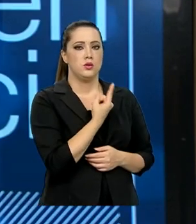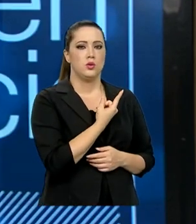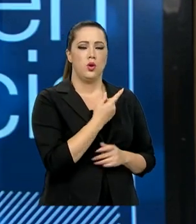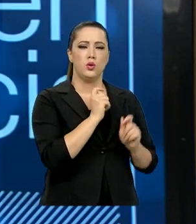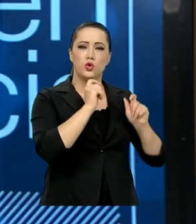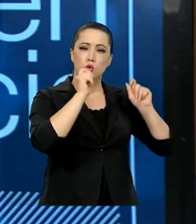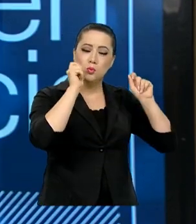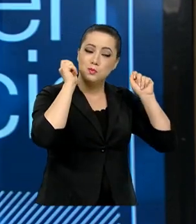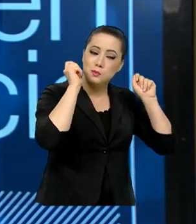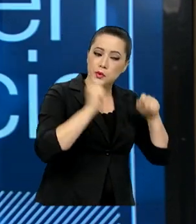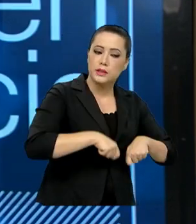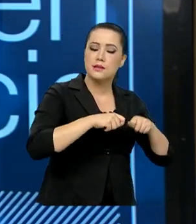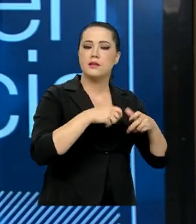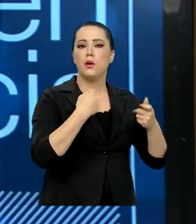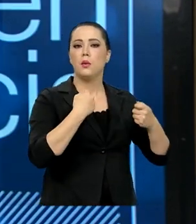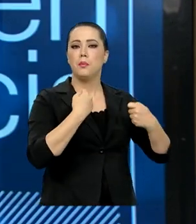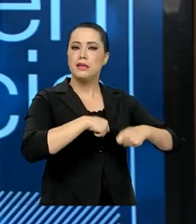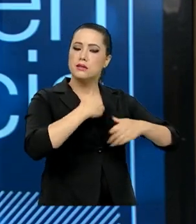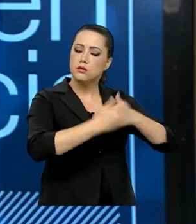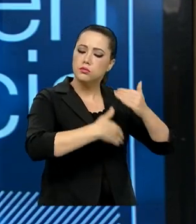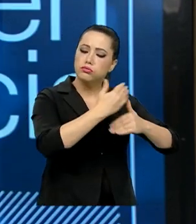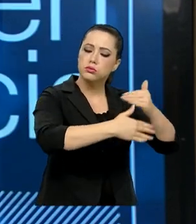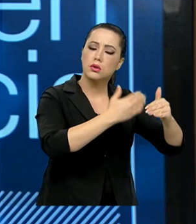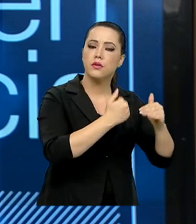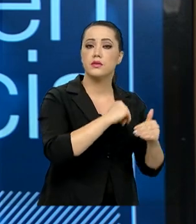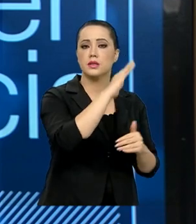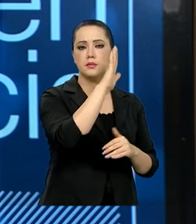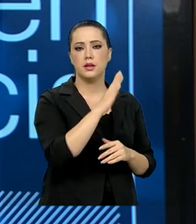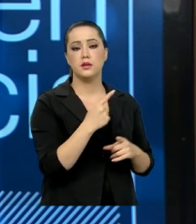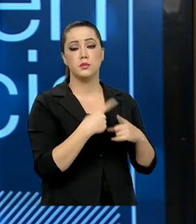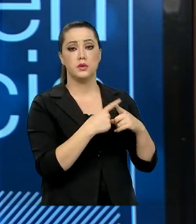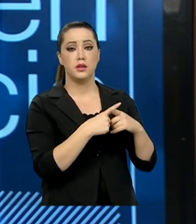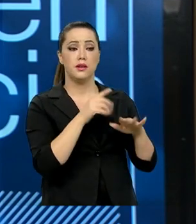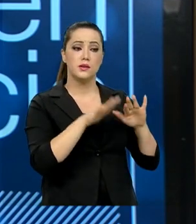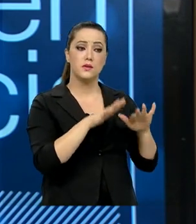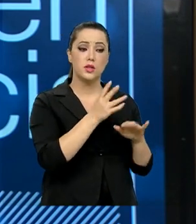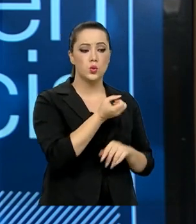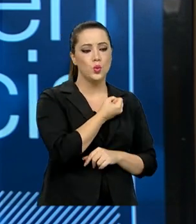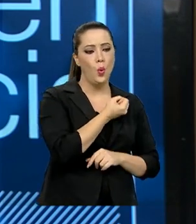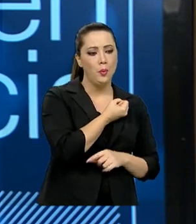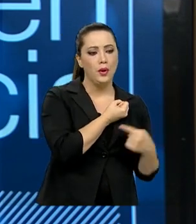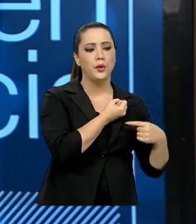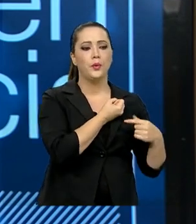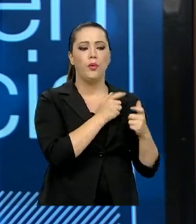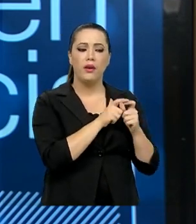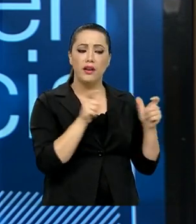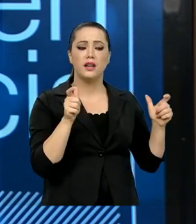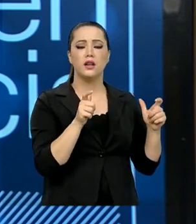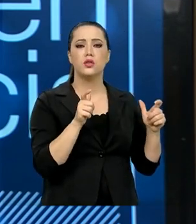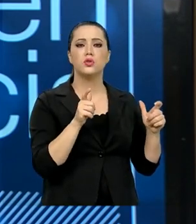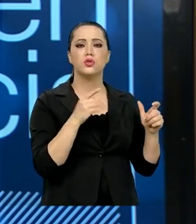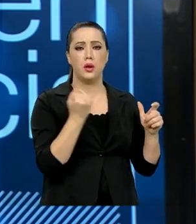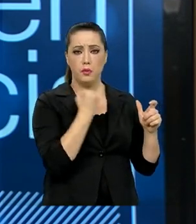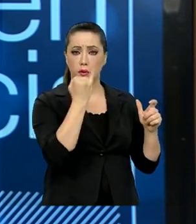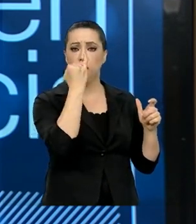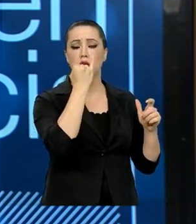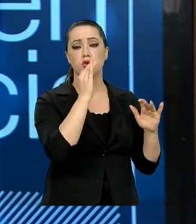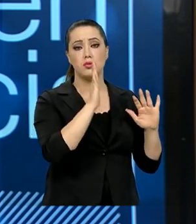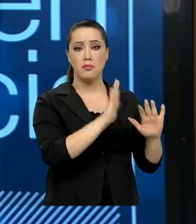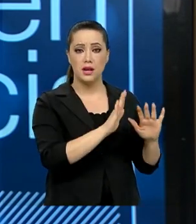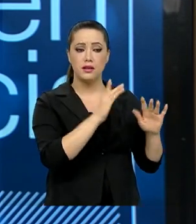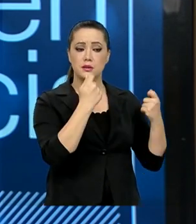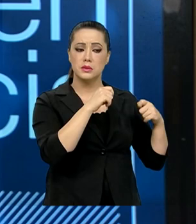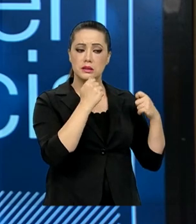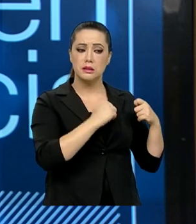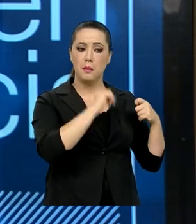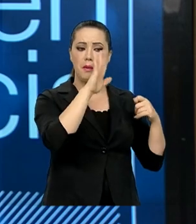avançar ainda muito mais. E volume, às vezes, não significa muito. É importante. Eu acho